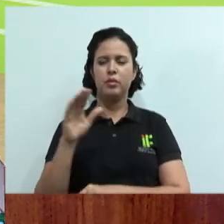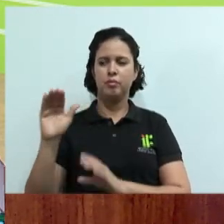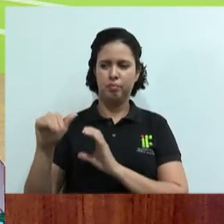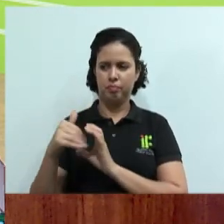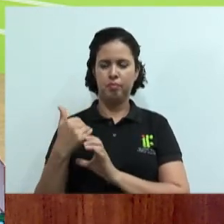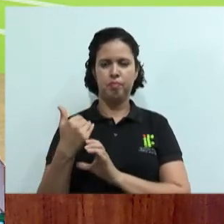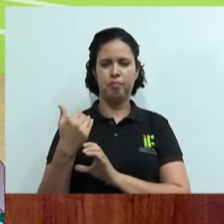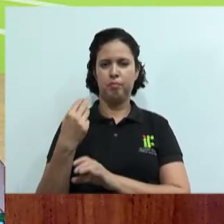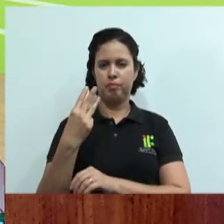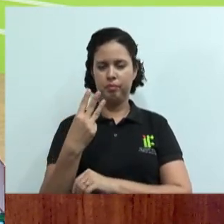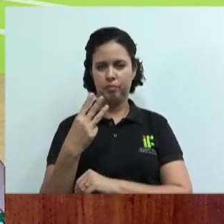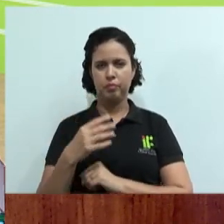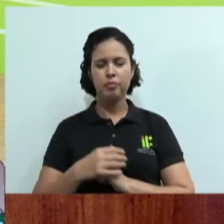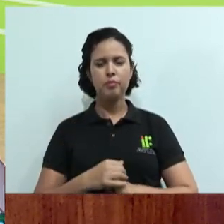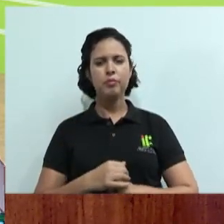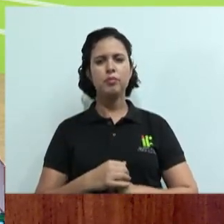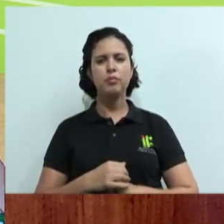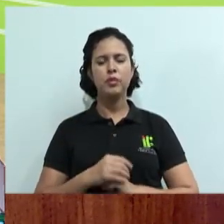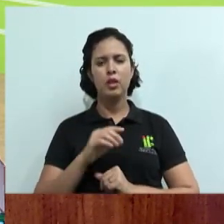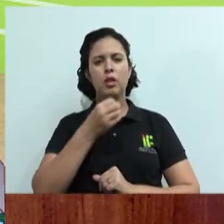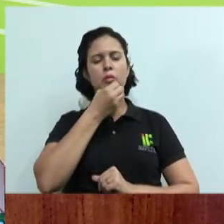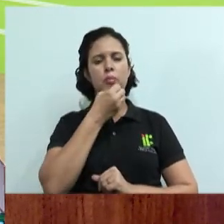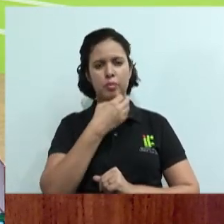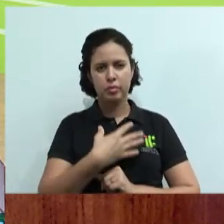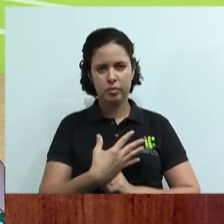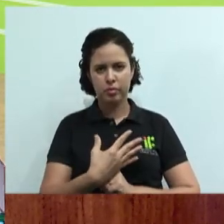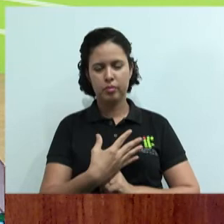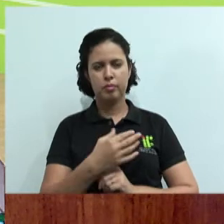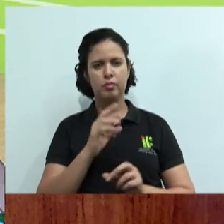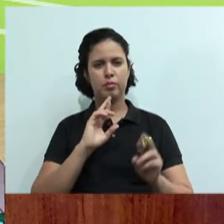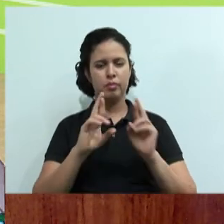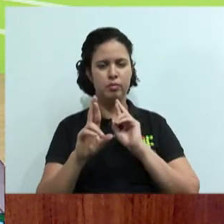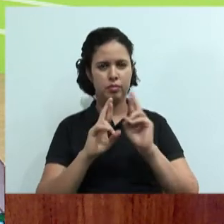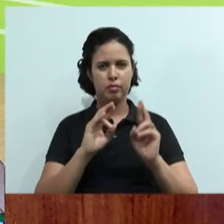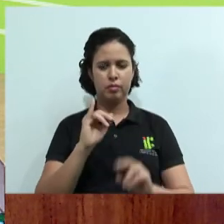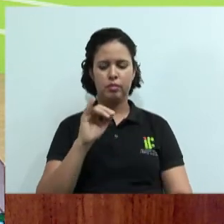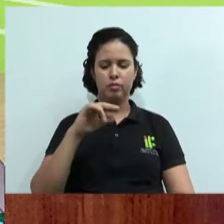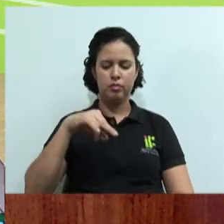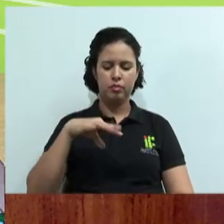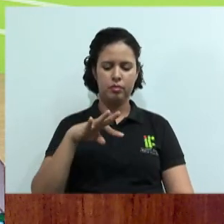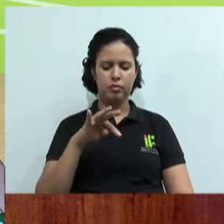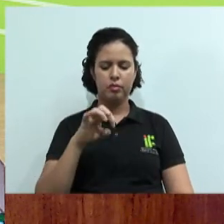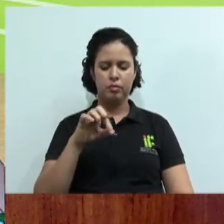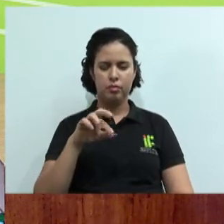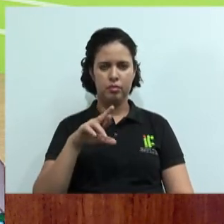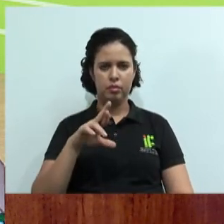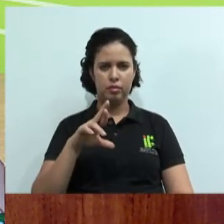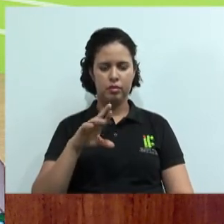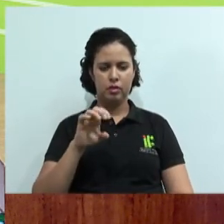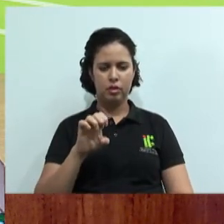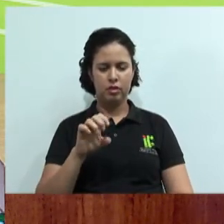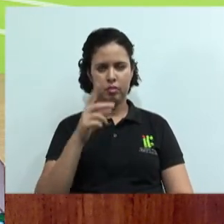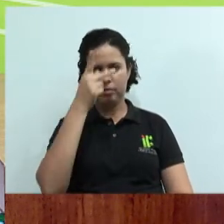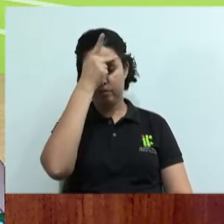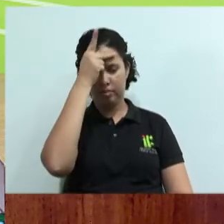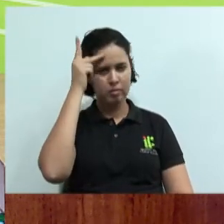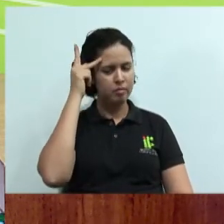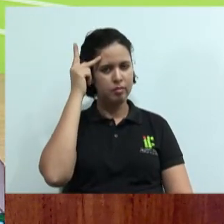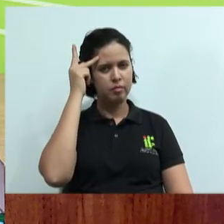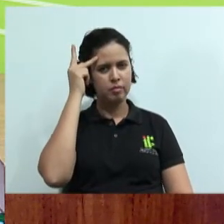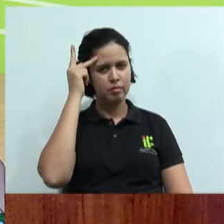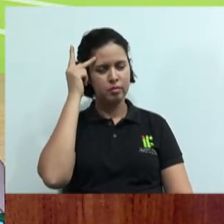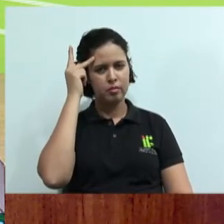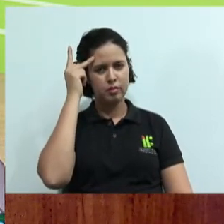respondeu aqui, ó? O que traz um bom relacionamento interpessoal? Olha só, não é intra, é interpessoal.